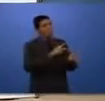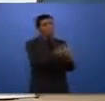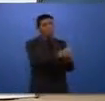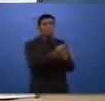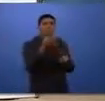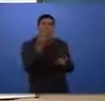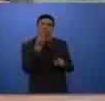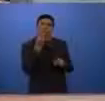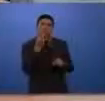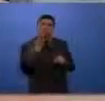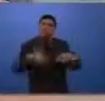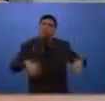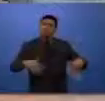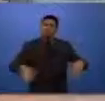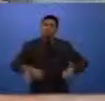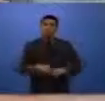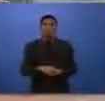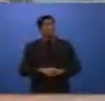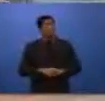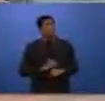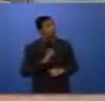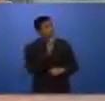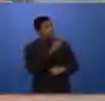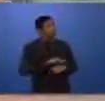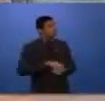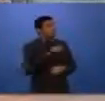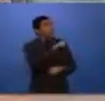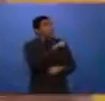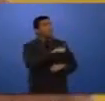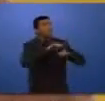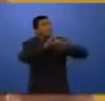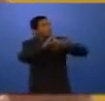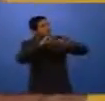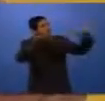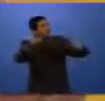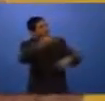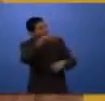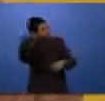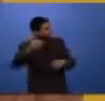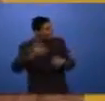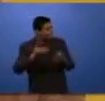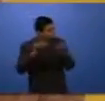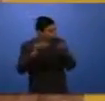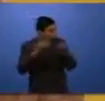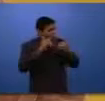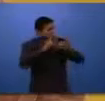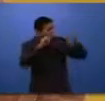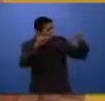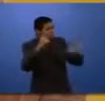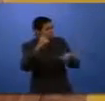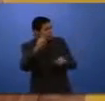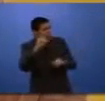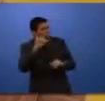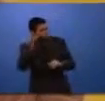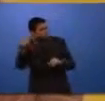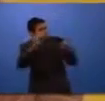frente ao combate, frente às drogas, frente ao tráfico de drogas. Ok. Tenente, qual é o seu recado para os cidadãos que querem denunciar os crimes